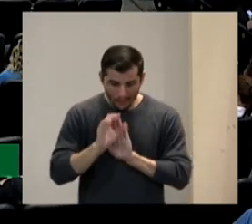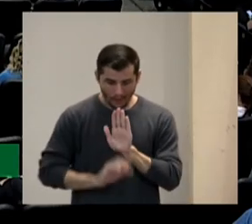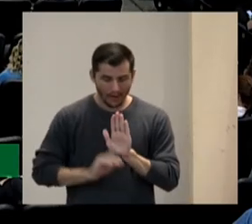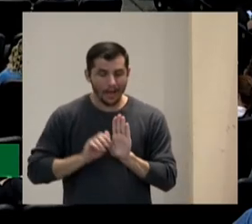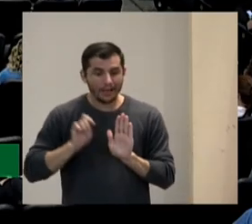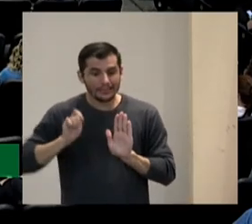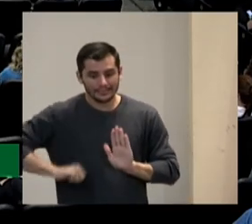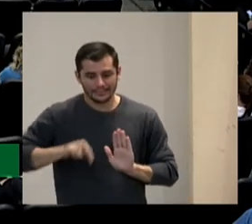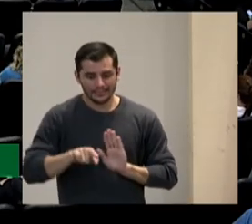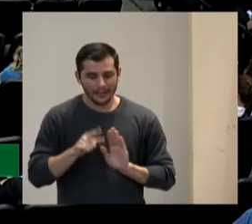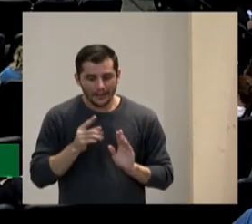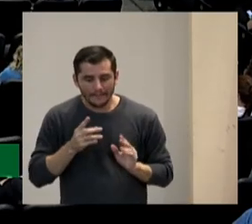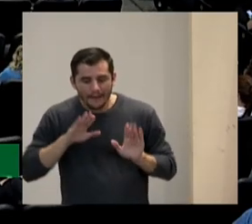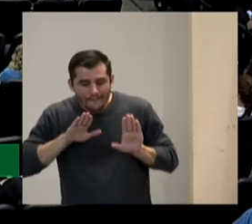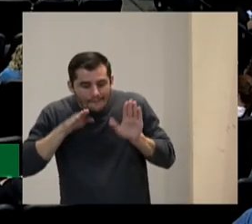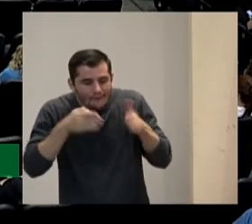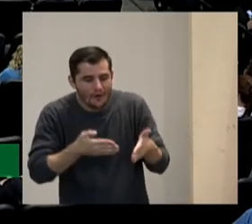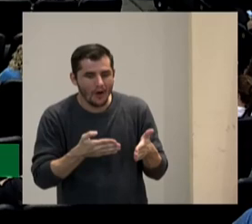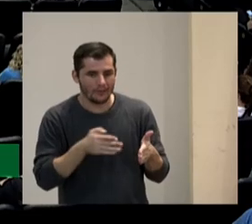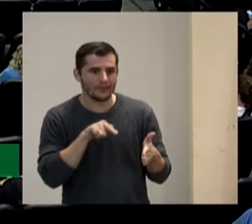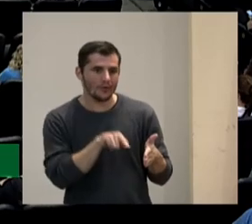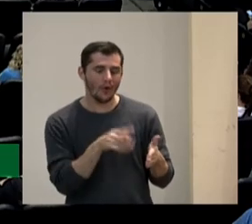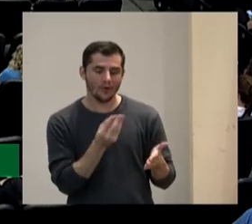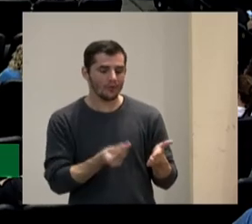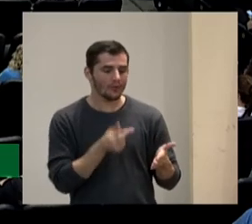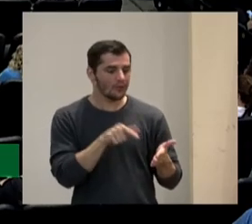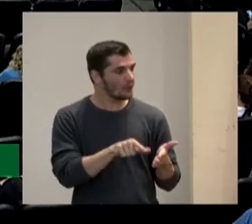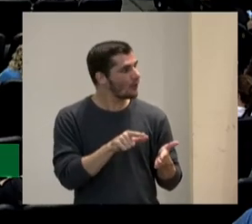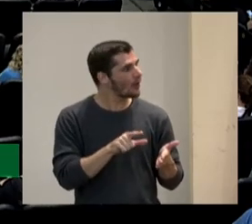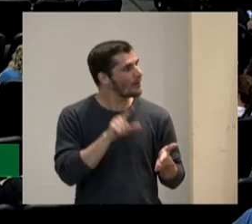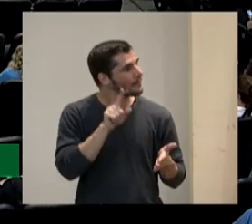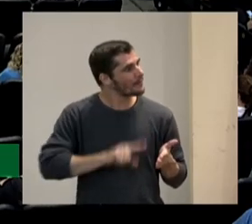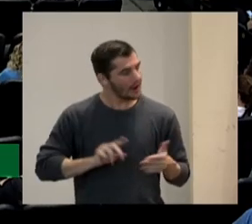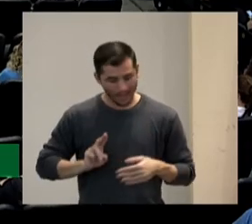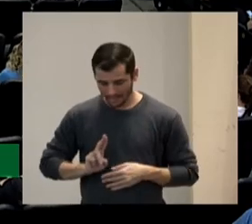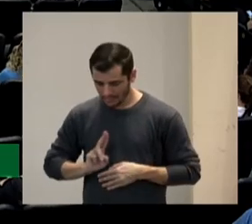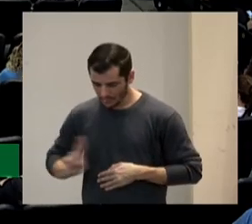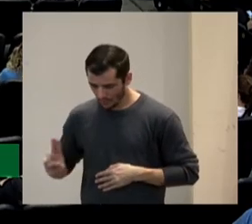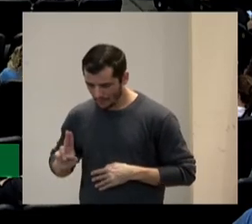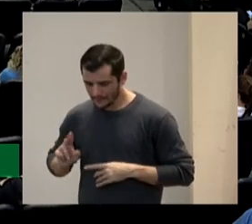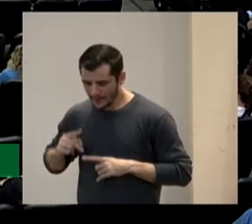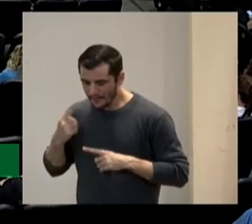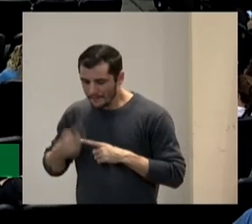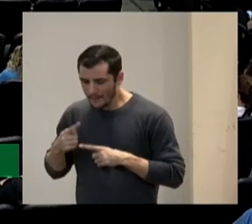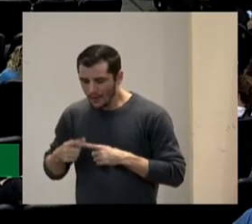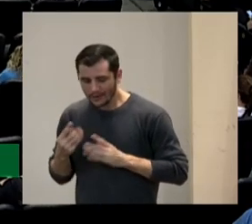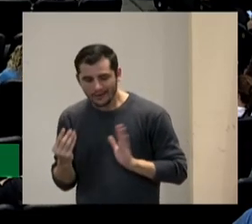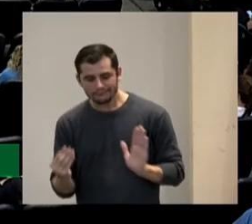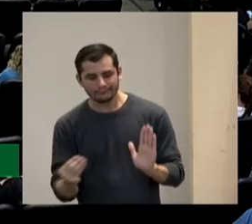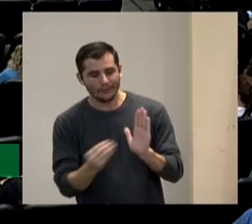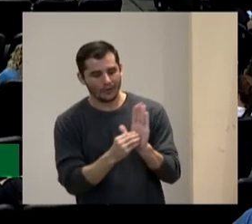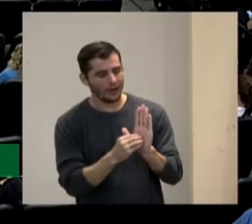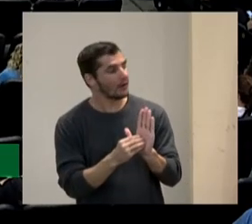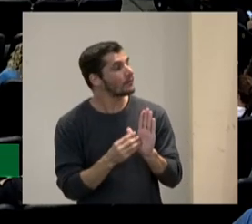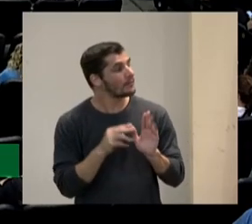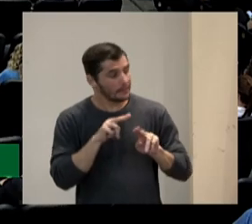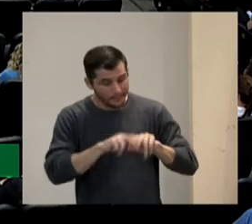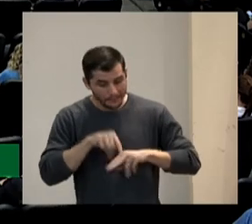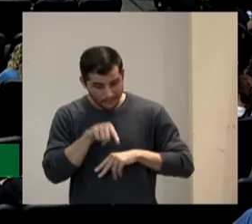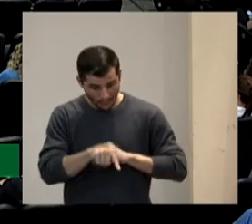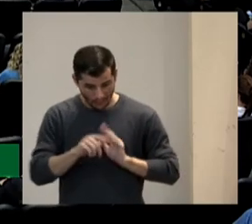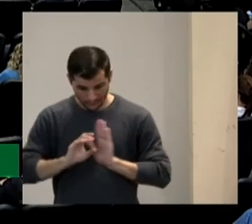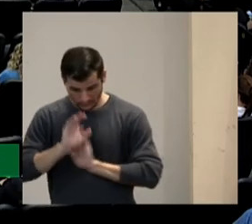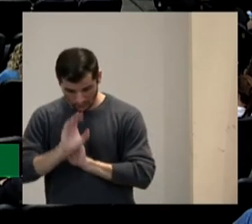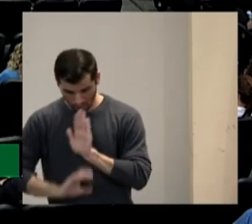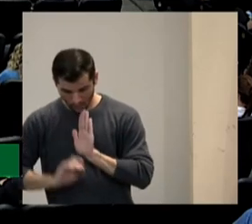mais ênfase em colocar um nome diferenciado por quê? porque as adaptações curriculares